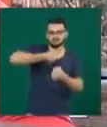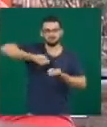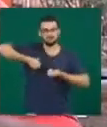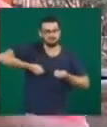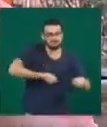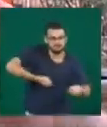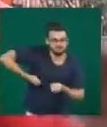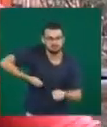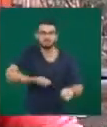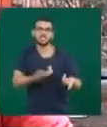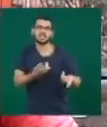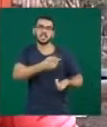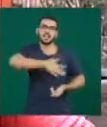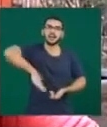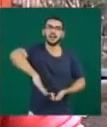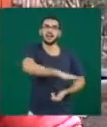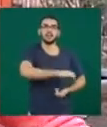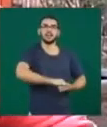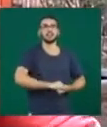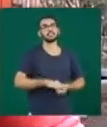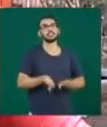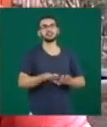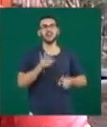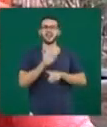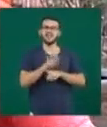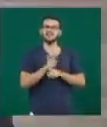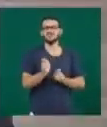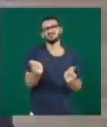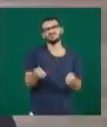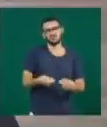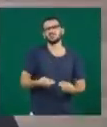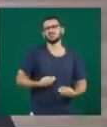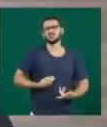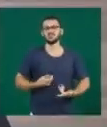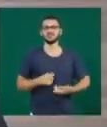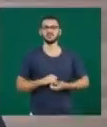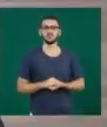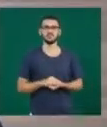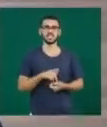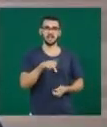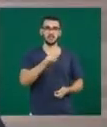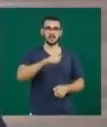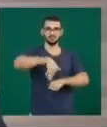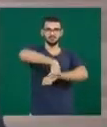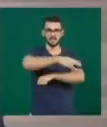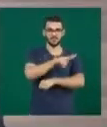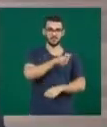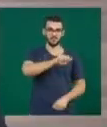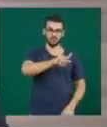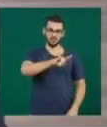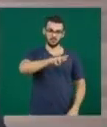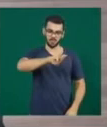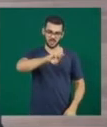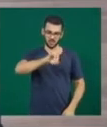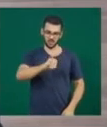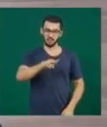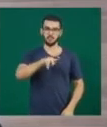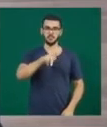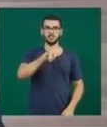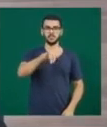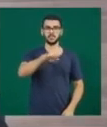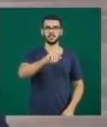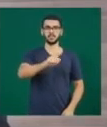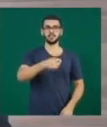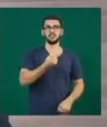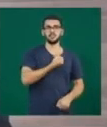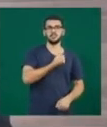toda forma de ajuda é possível, é necessária aqui dentro. A APA fica na rua Valdomiro Pimenta, número 540,